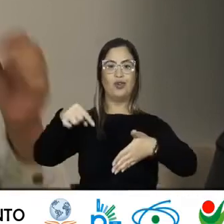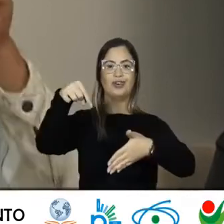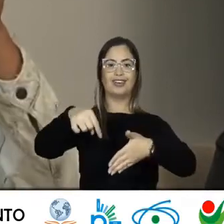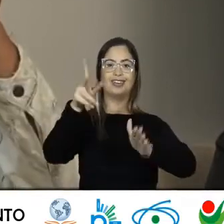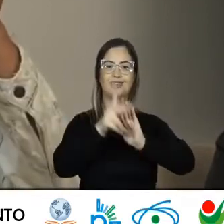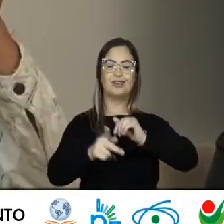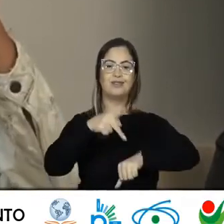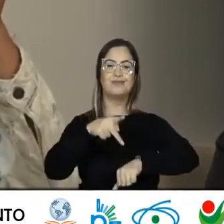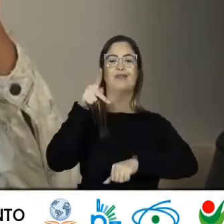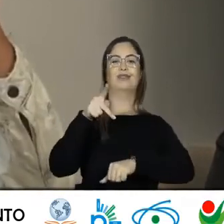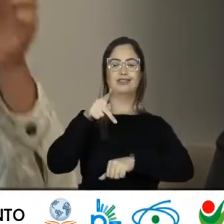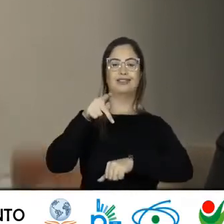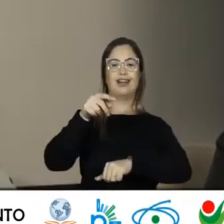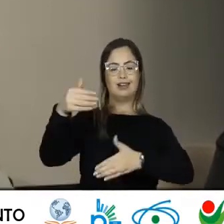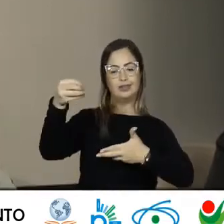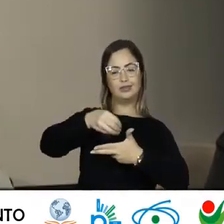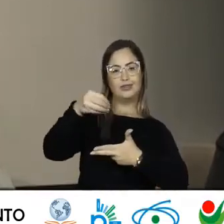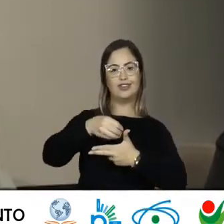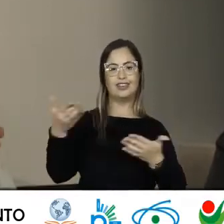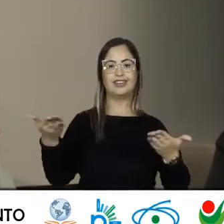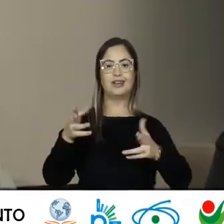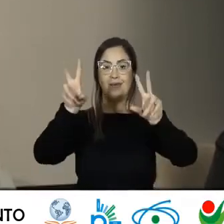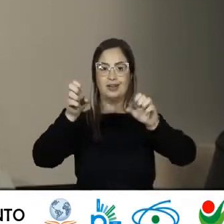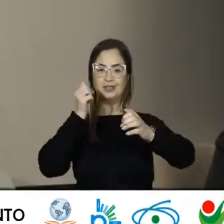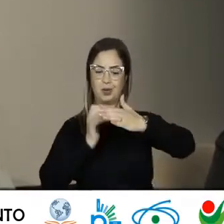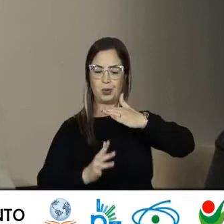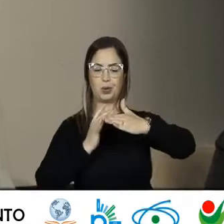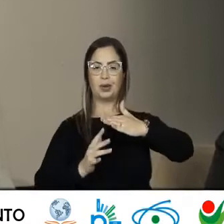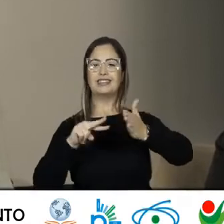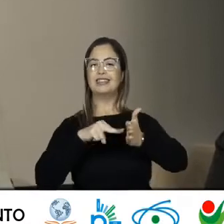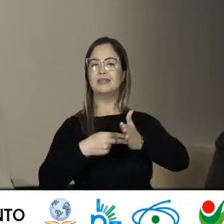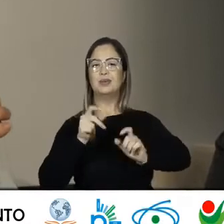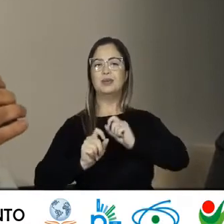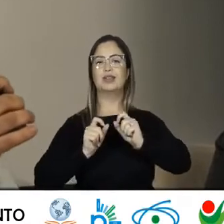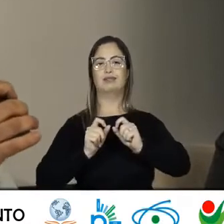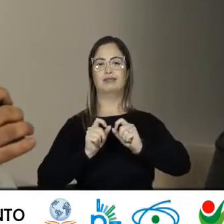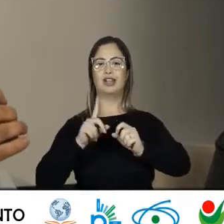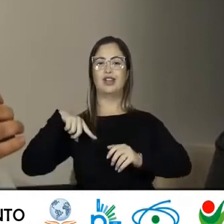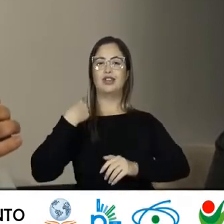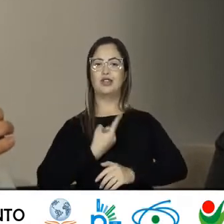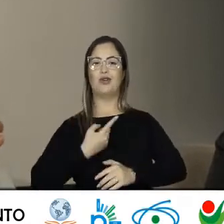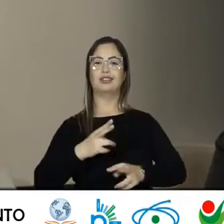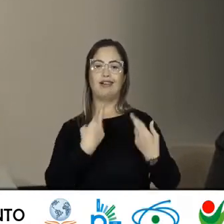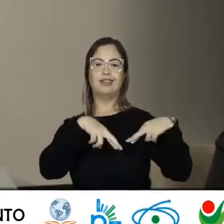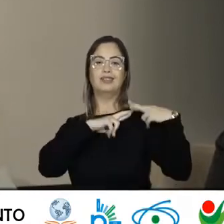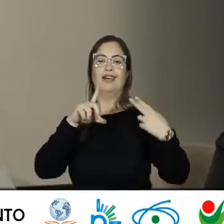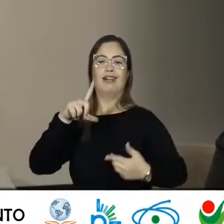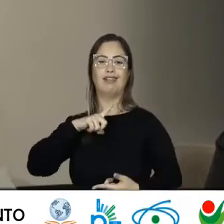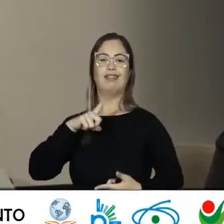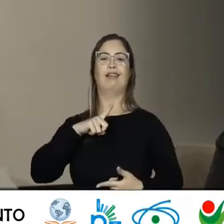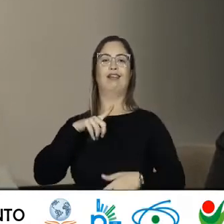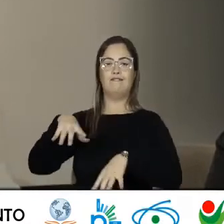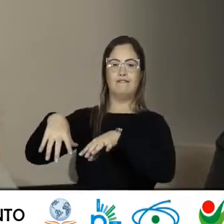-graduação Em educação Em uma universidade Comunitária Reforça o compromisso Que nós temos Com a formação De pessoas Que